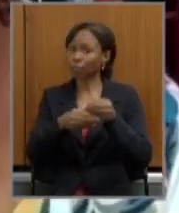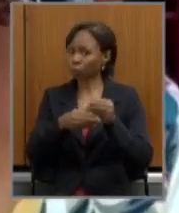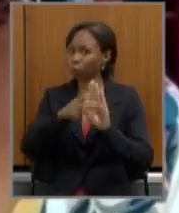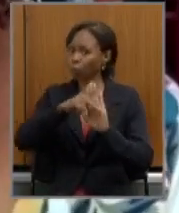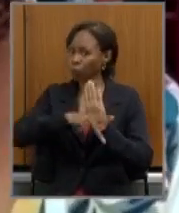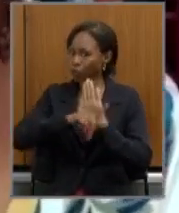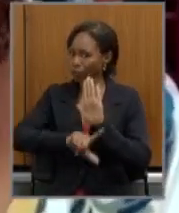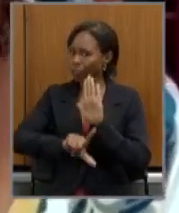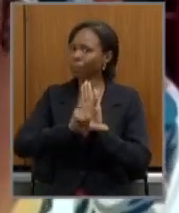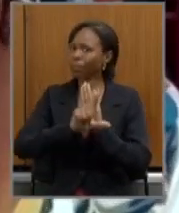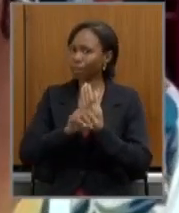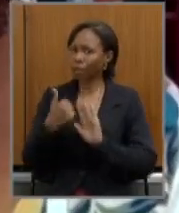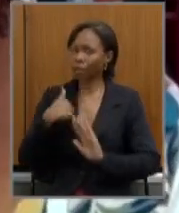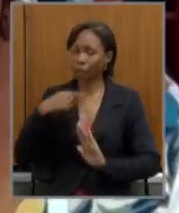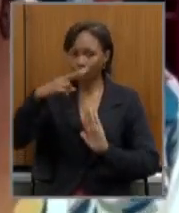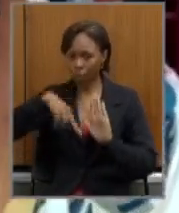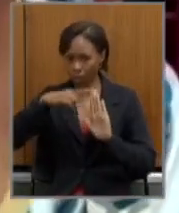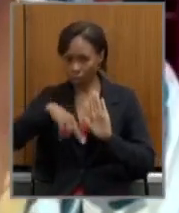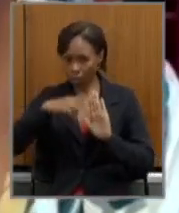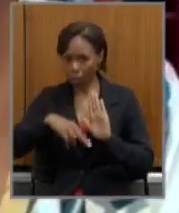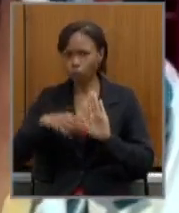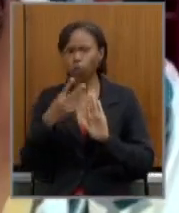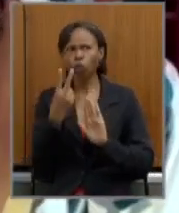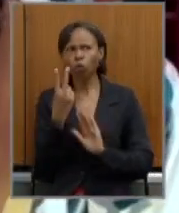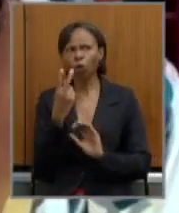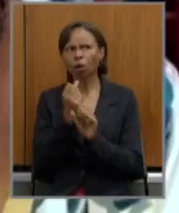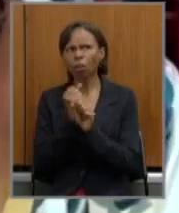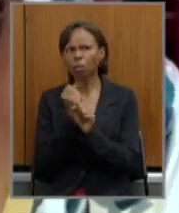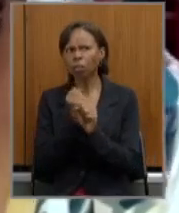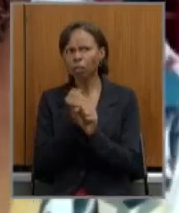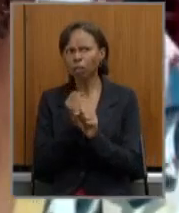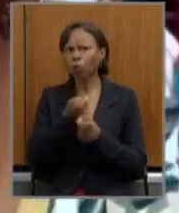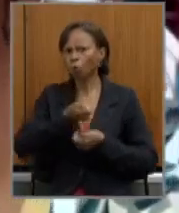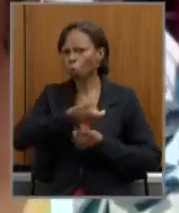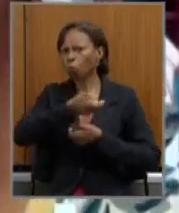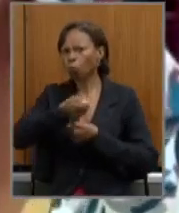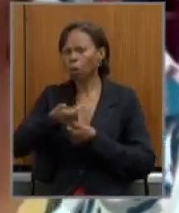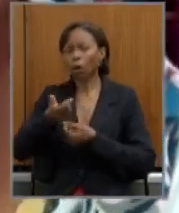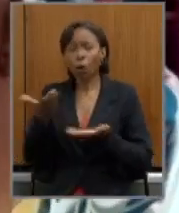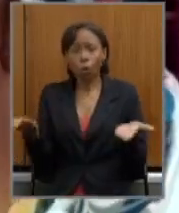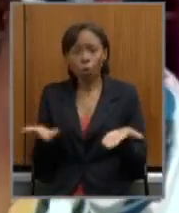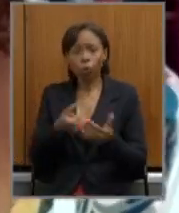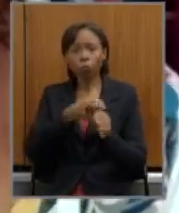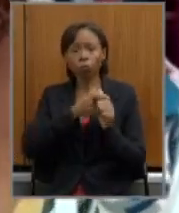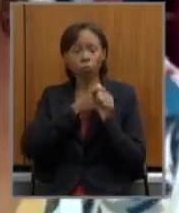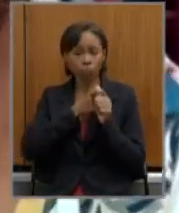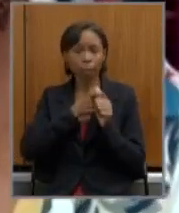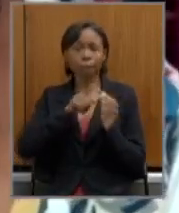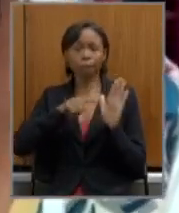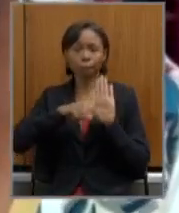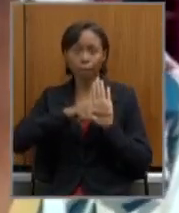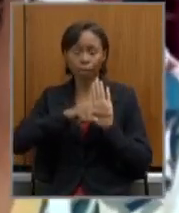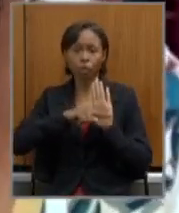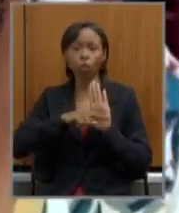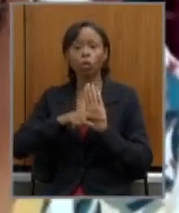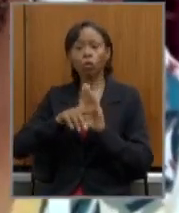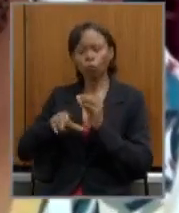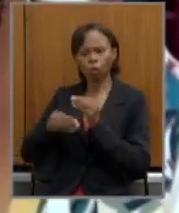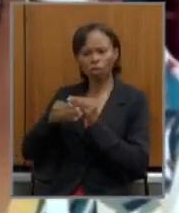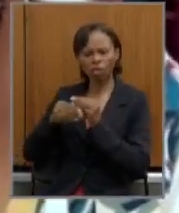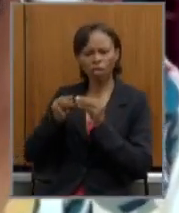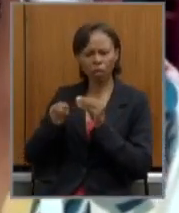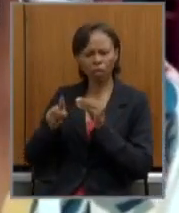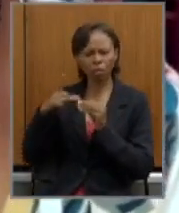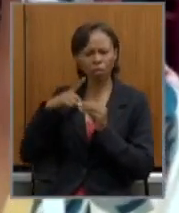de apenas dois anos de contribuição mas temos hoje um déficit de acordo com o anexo do cálculo atorial